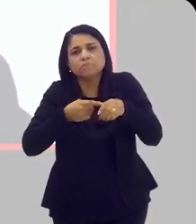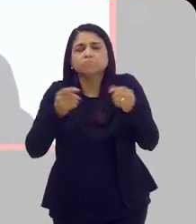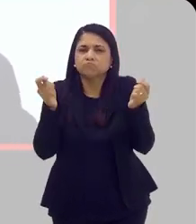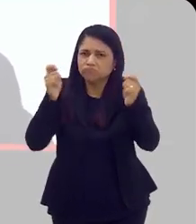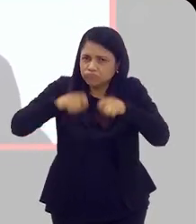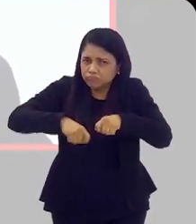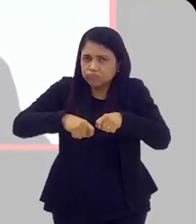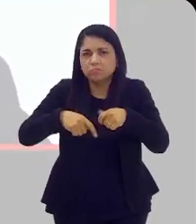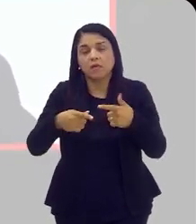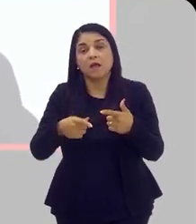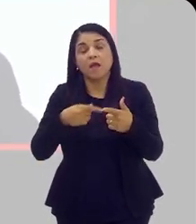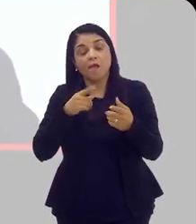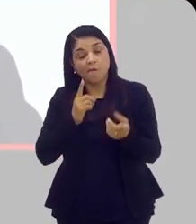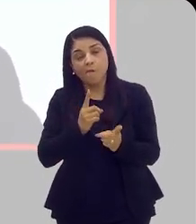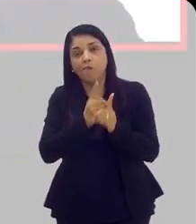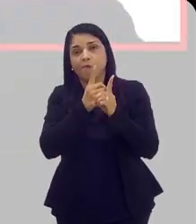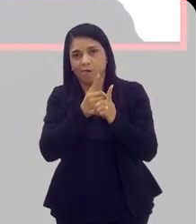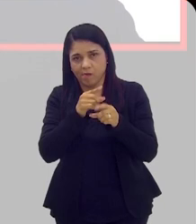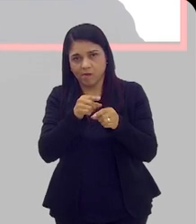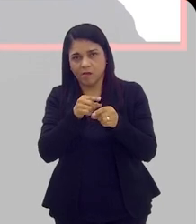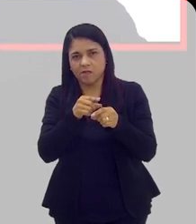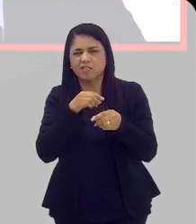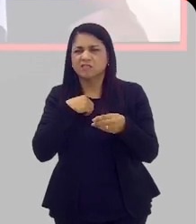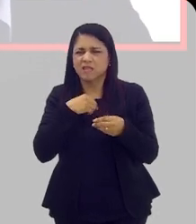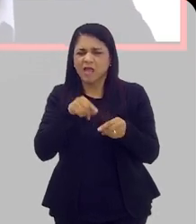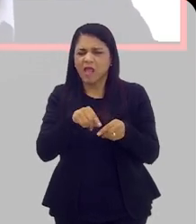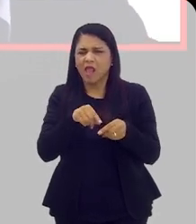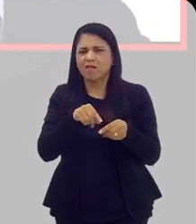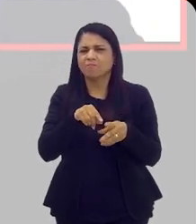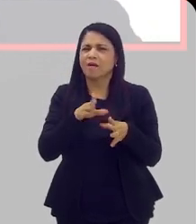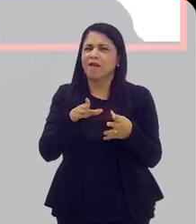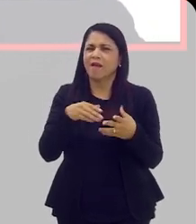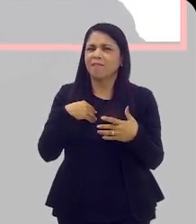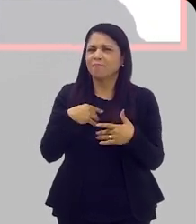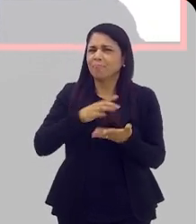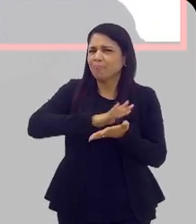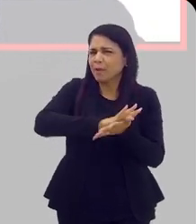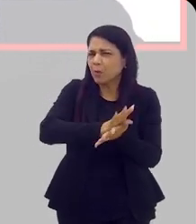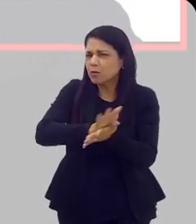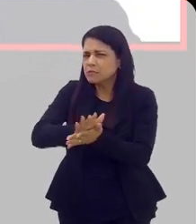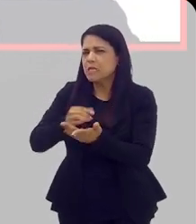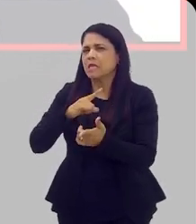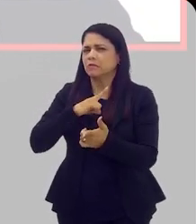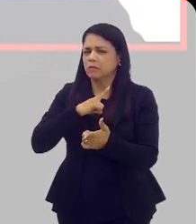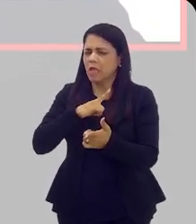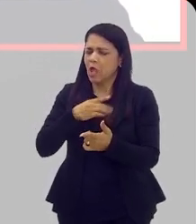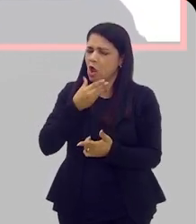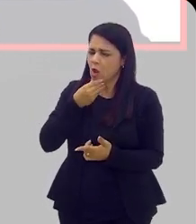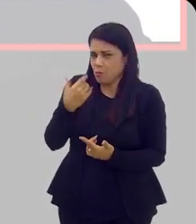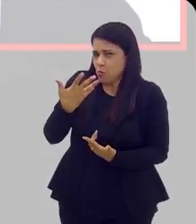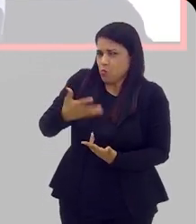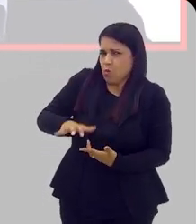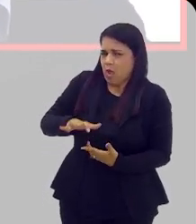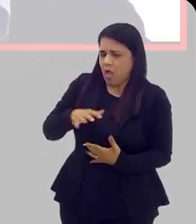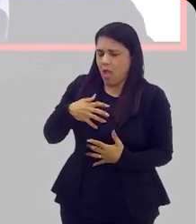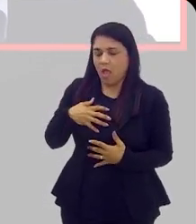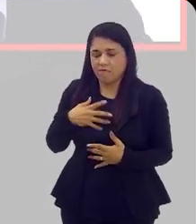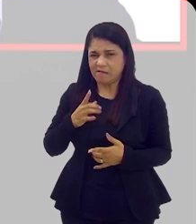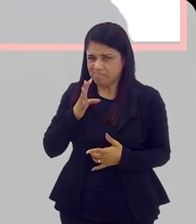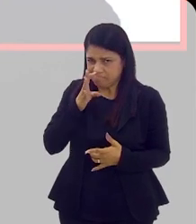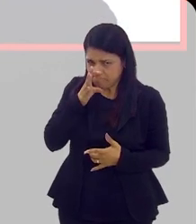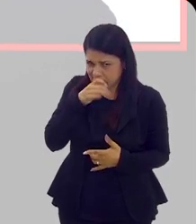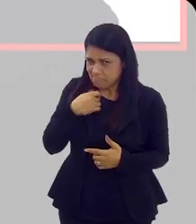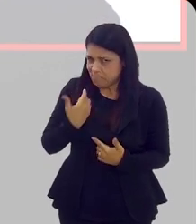do toque retal. E aí, muito tem uma mística em cima disso, um preconceito, muitos homens não querem fazer, são muito